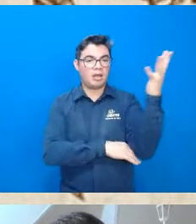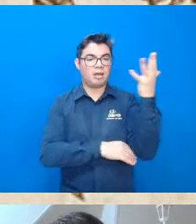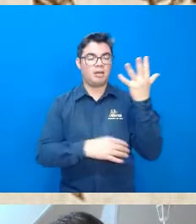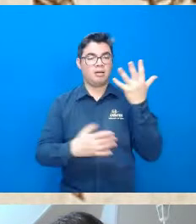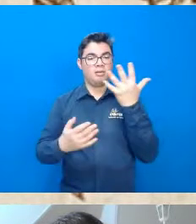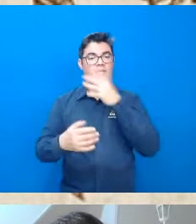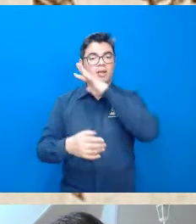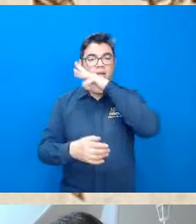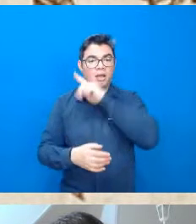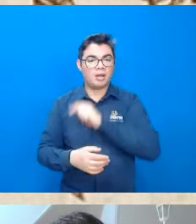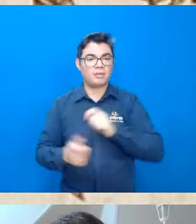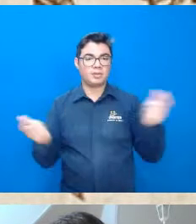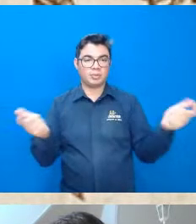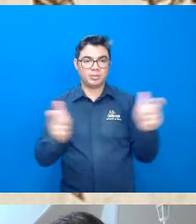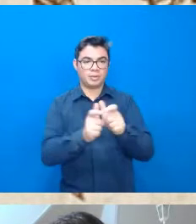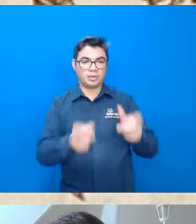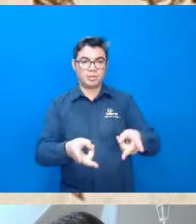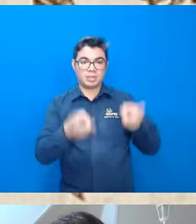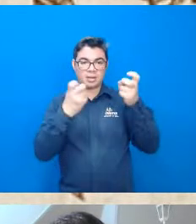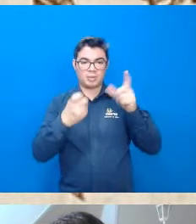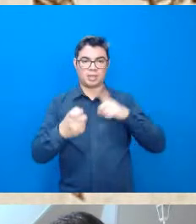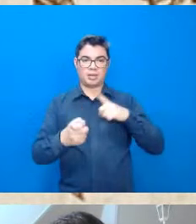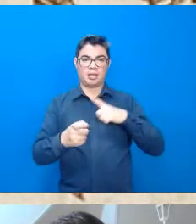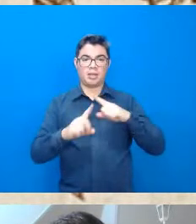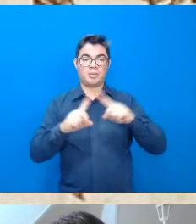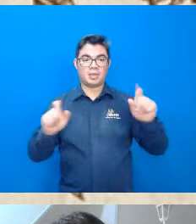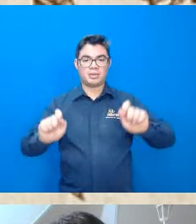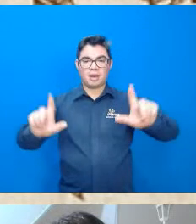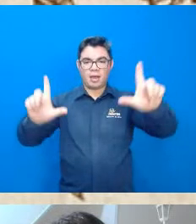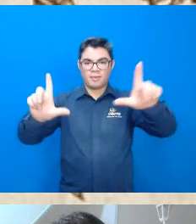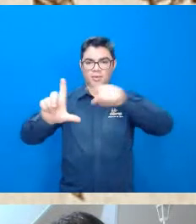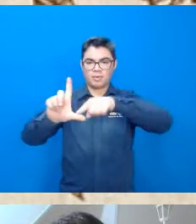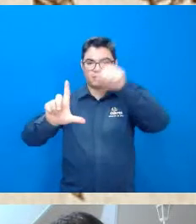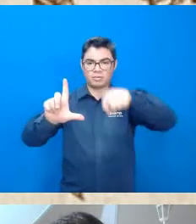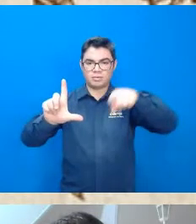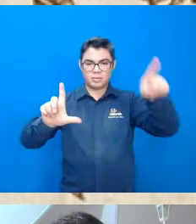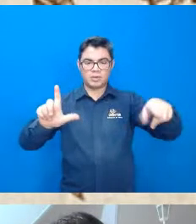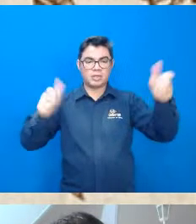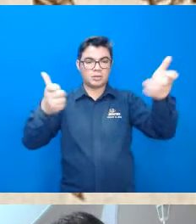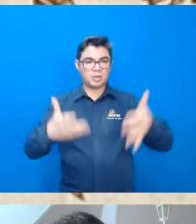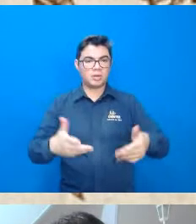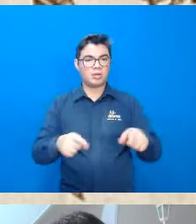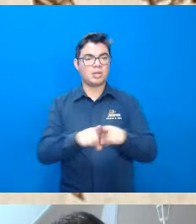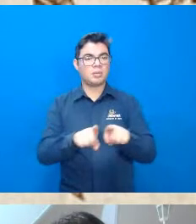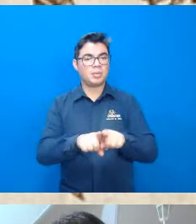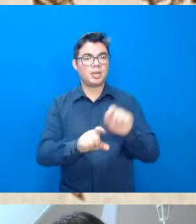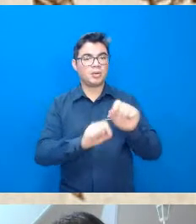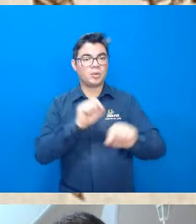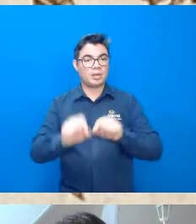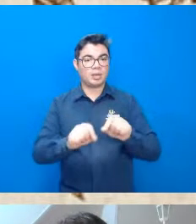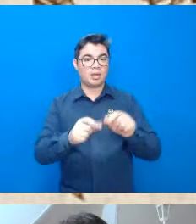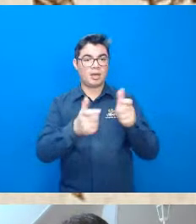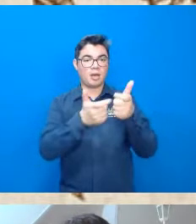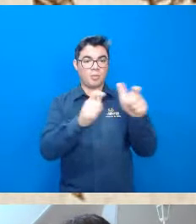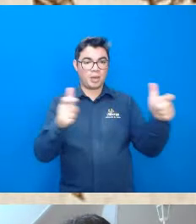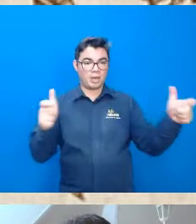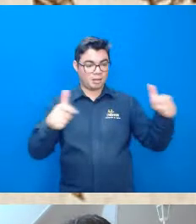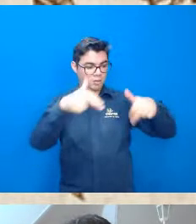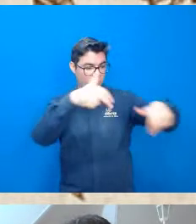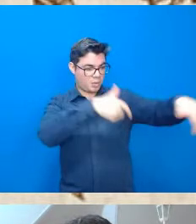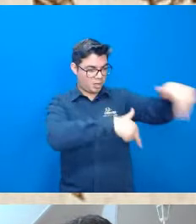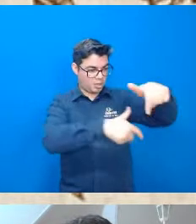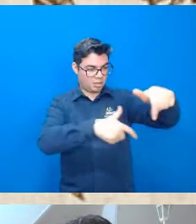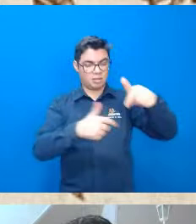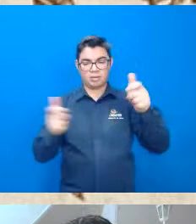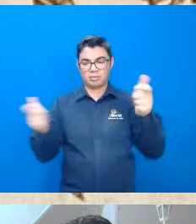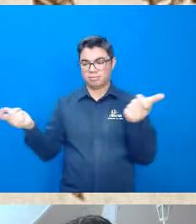aquele gráfico professor Luiz que se apresenta que eu acho que foi por aí que foi feita a questão na medida que aumenta a população humana aumenta